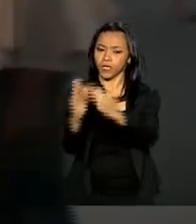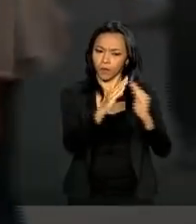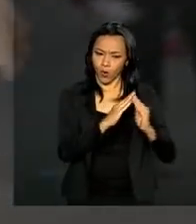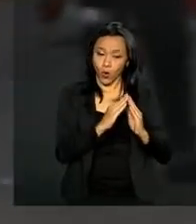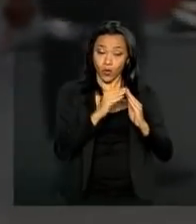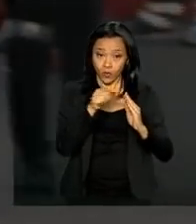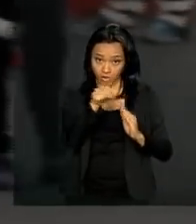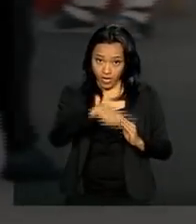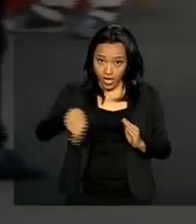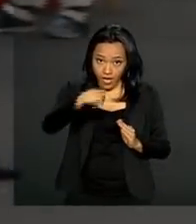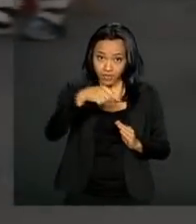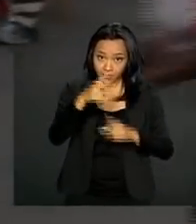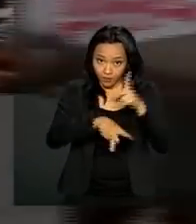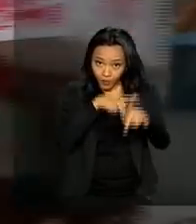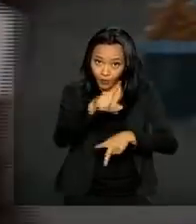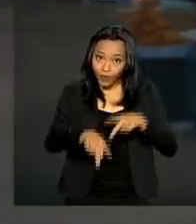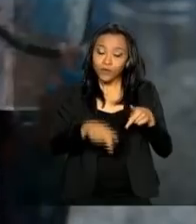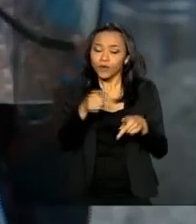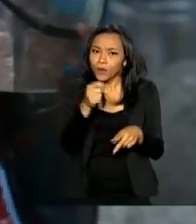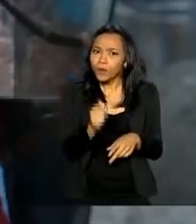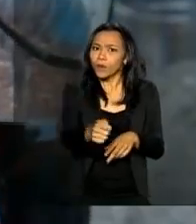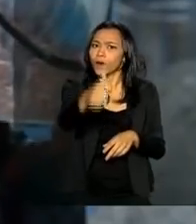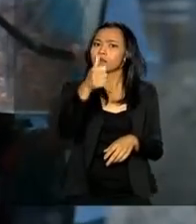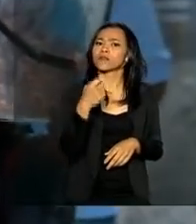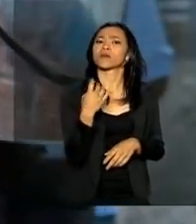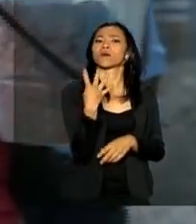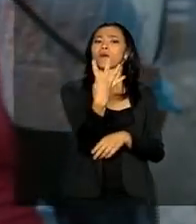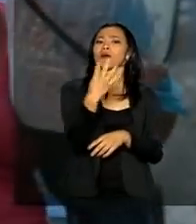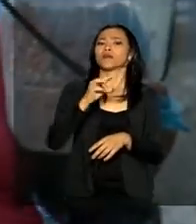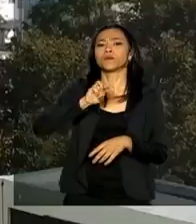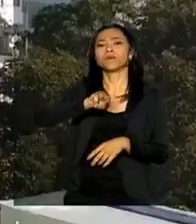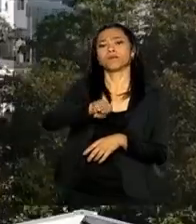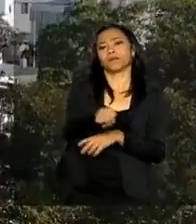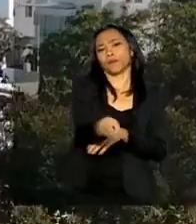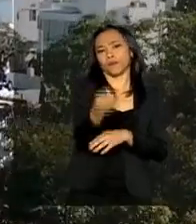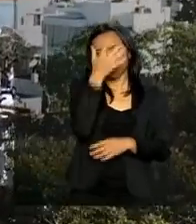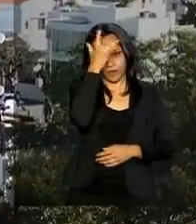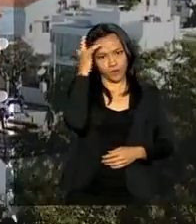com a população da província, chega a quase 4 milhões de pessoas.